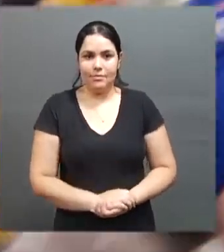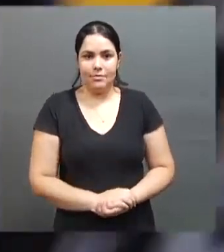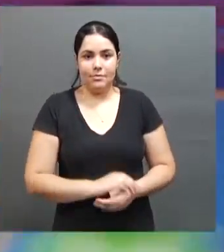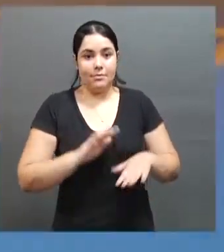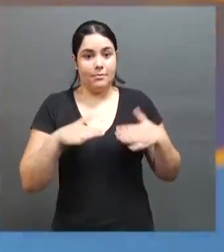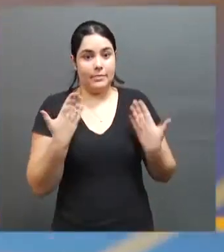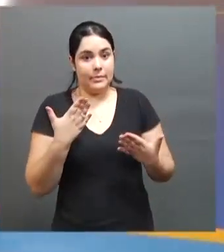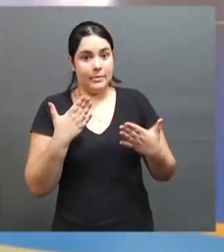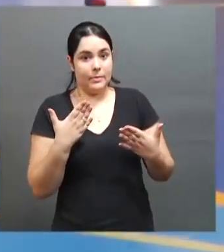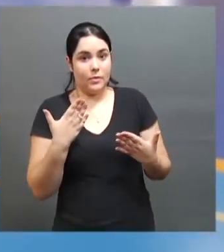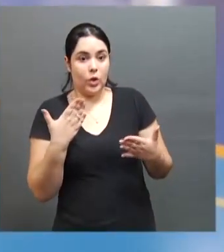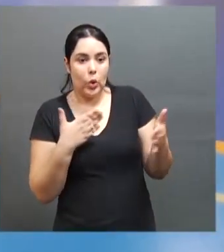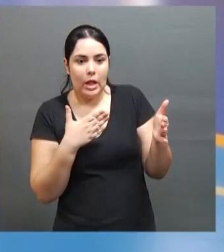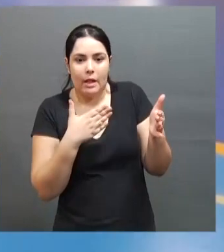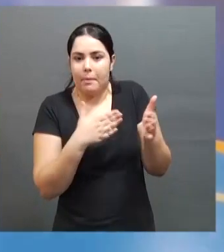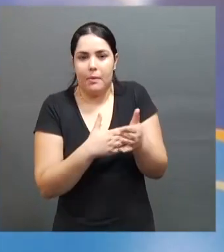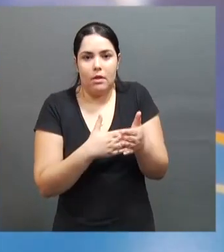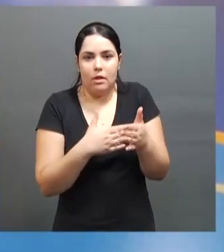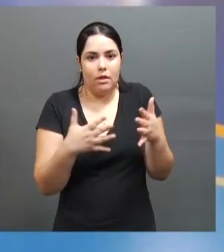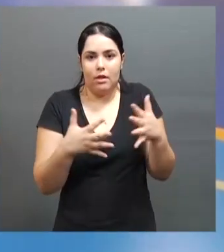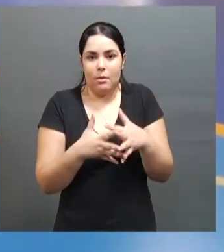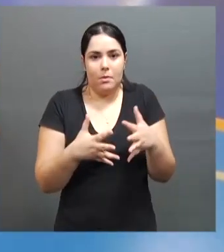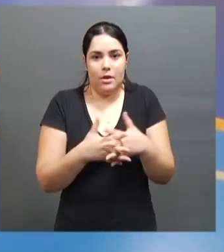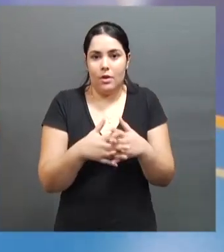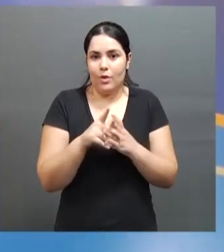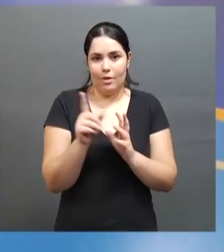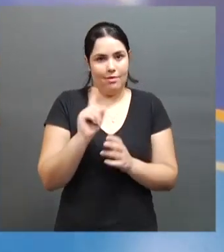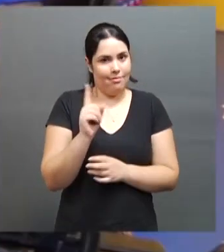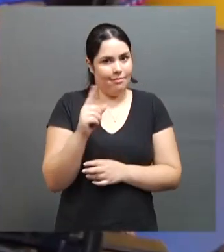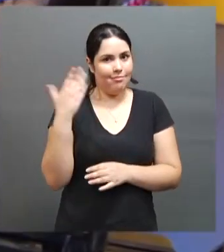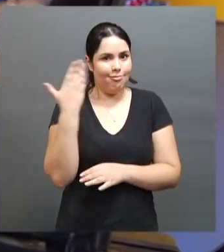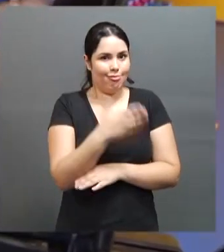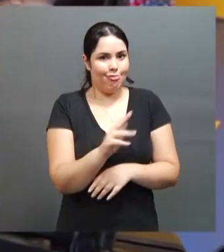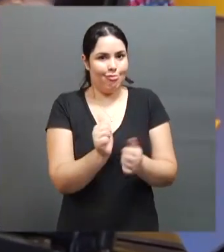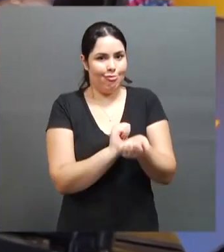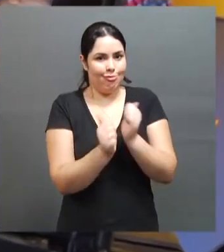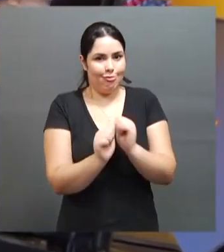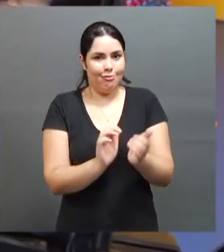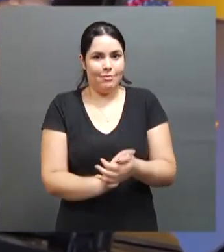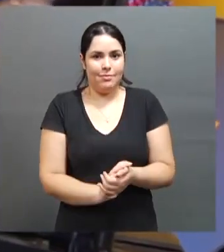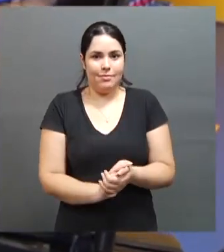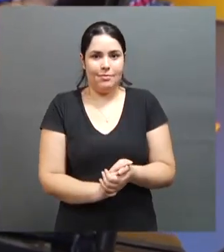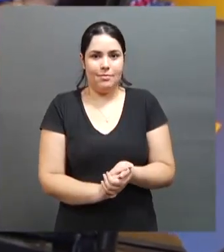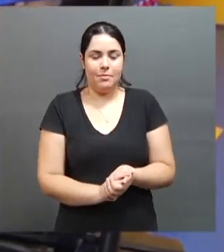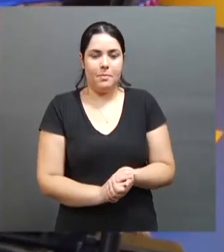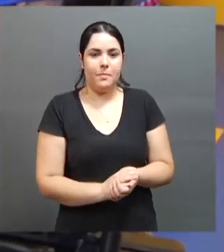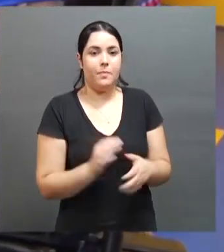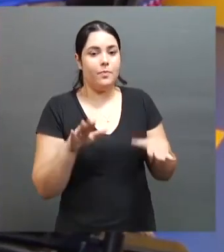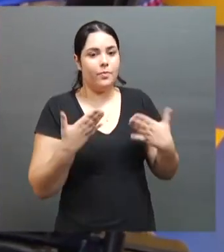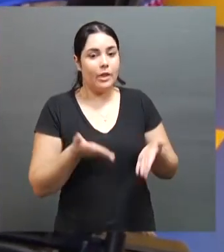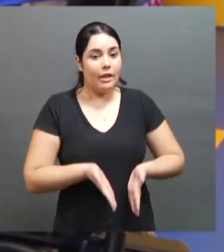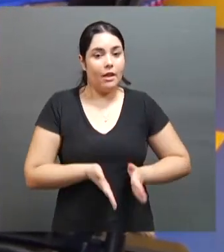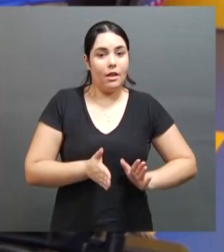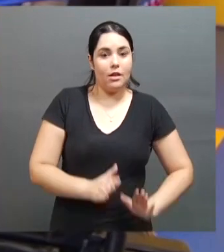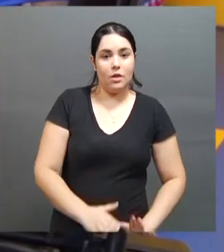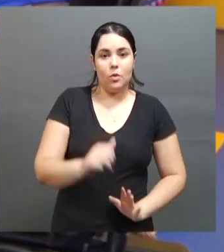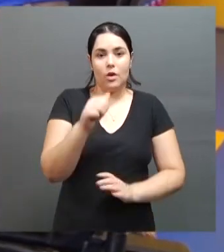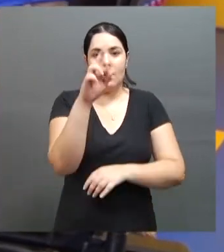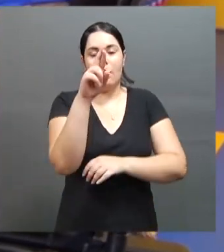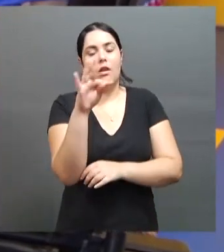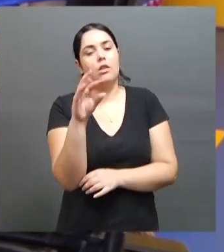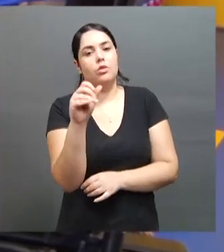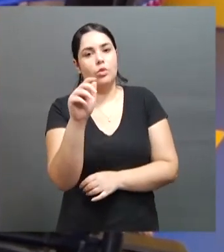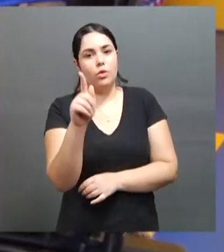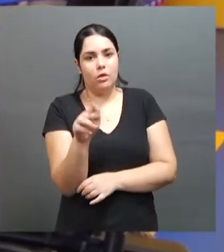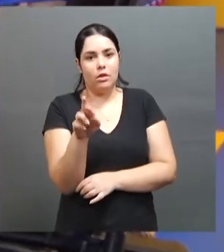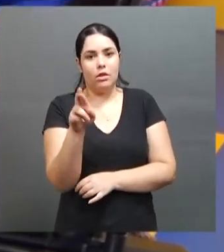limitações não foram barreiras para Matheus entrar no esporte. Nascido com uma má formação chamada artrogripose